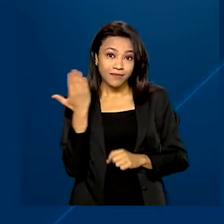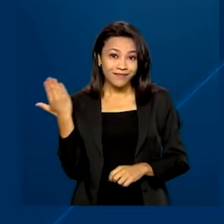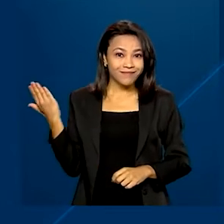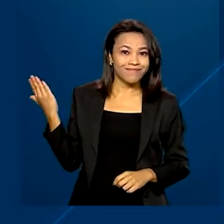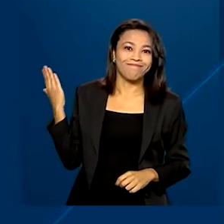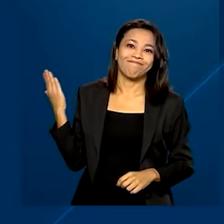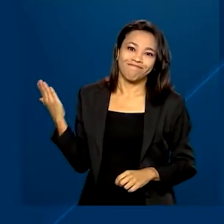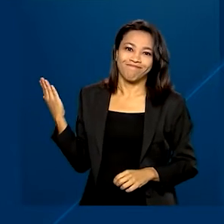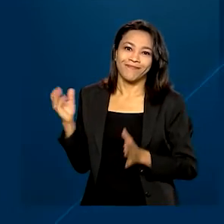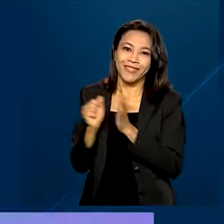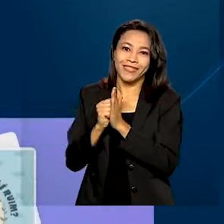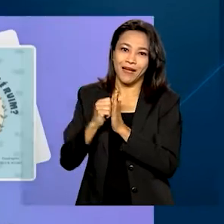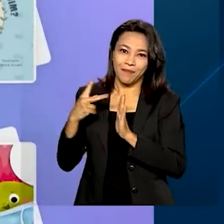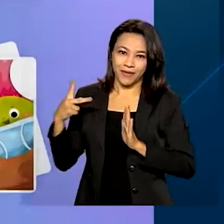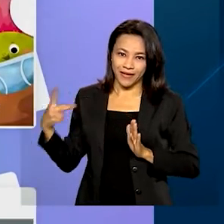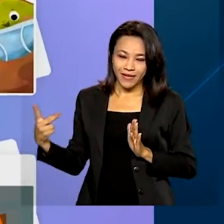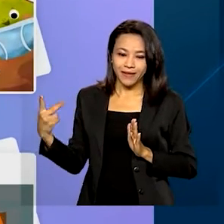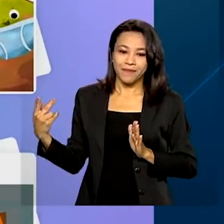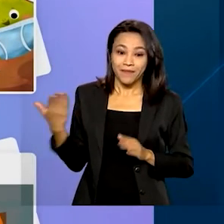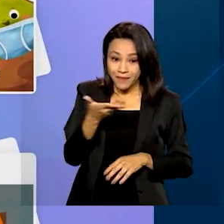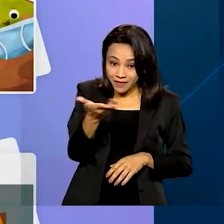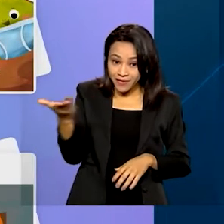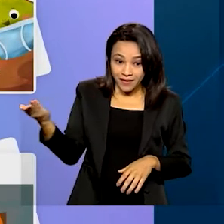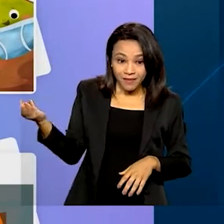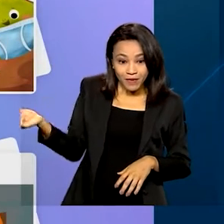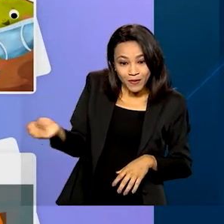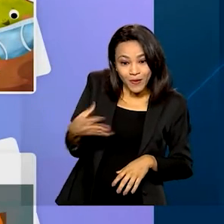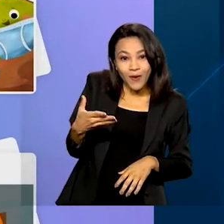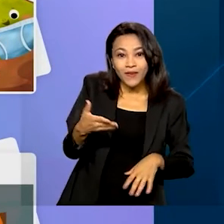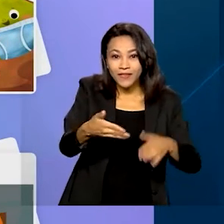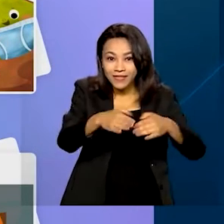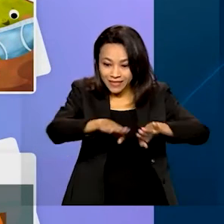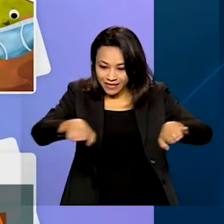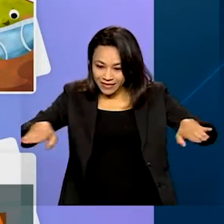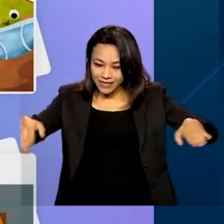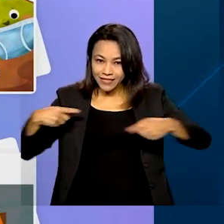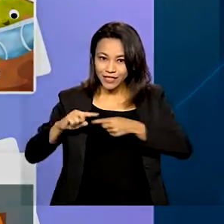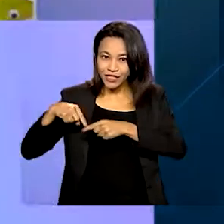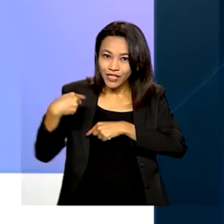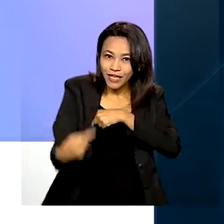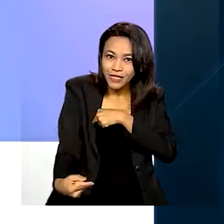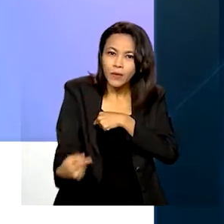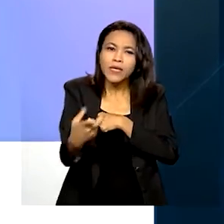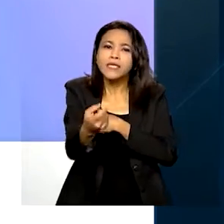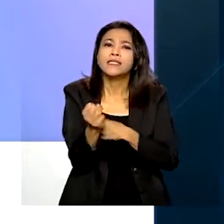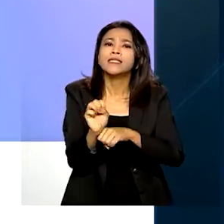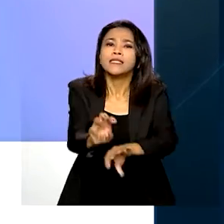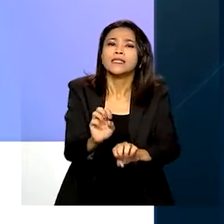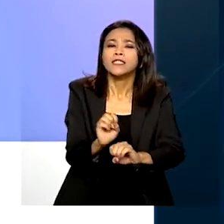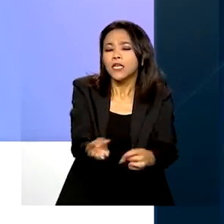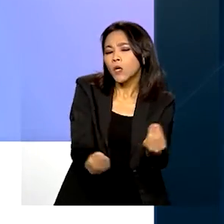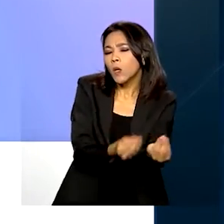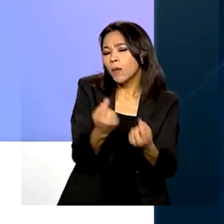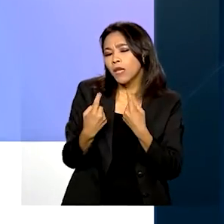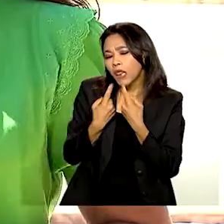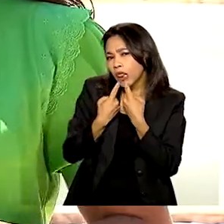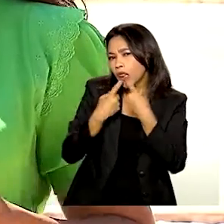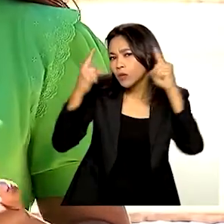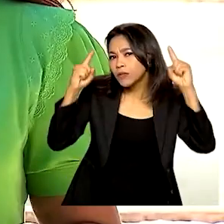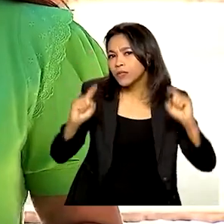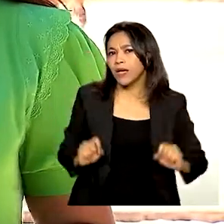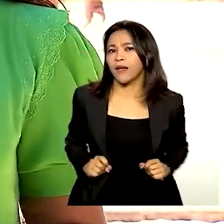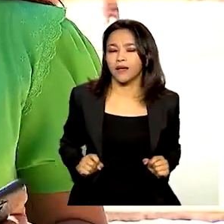desenvolvido especialmente para as novas gerações, ensina como denunciar violação de direitos.